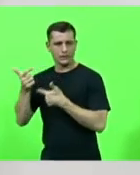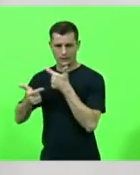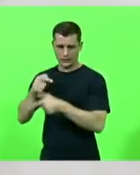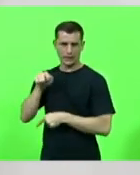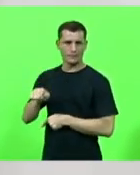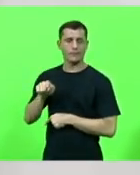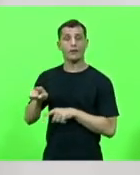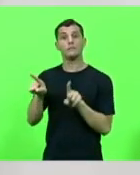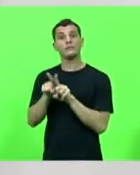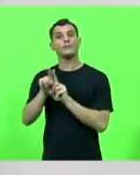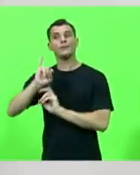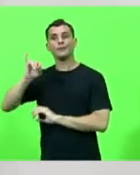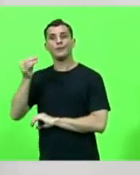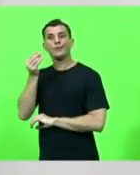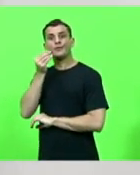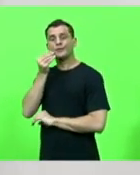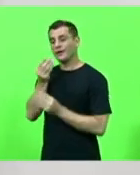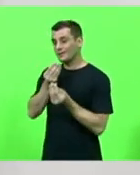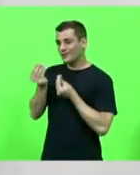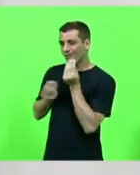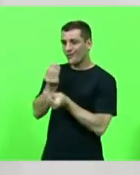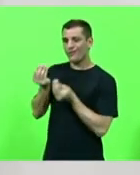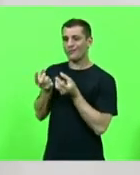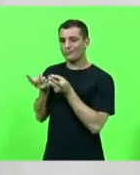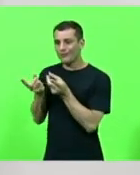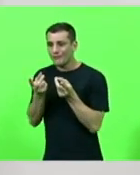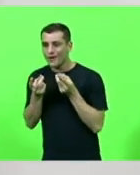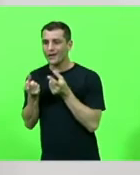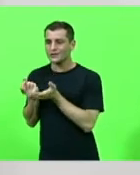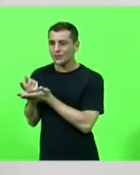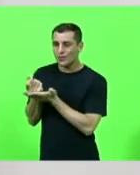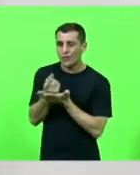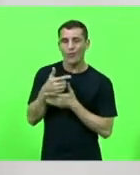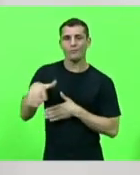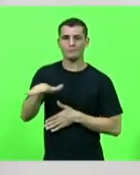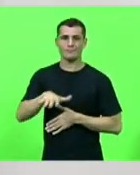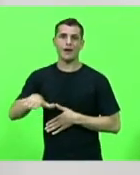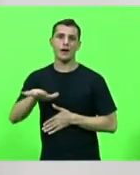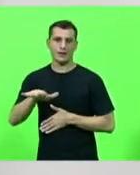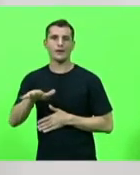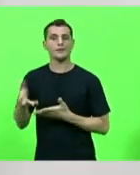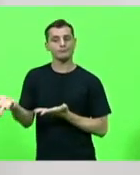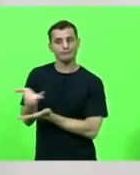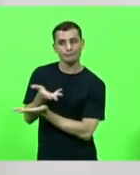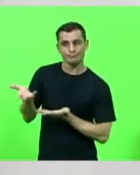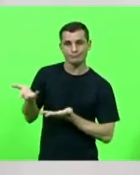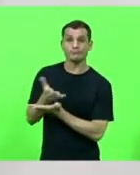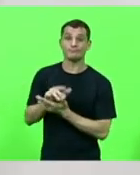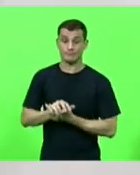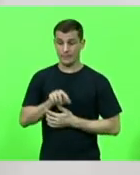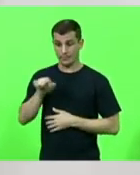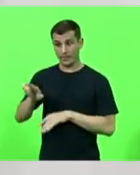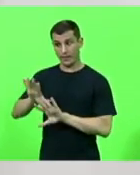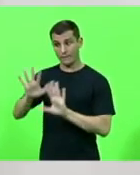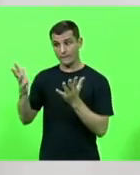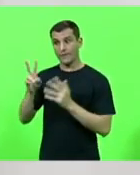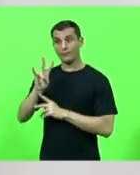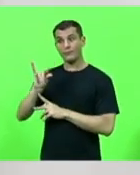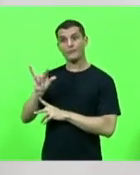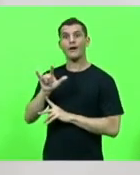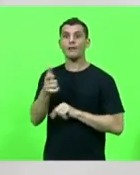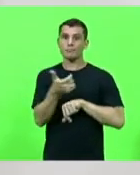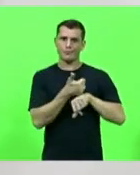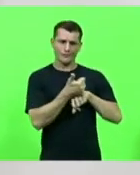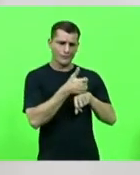oportunidades de negócio apresentadas pelo segmento o evento reúne profissionais das áreas de defesa